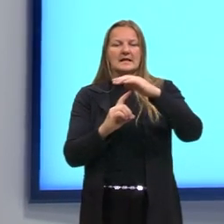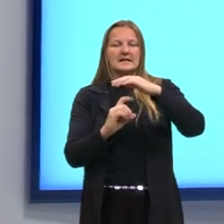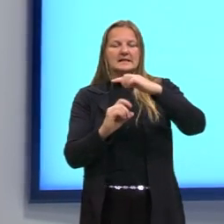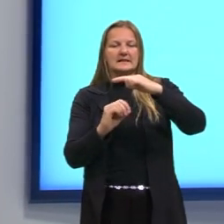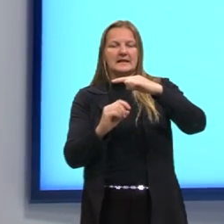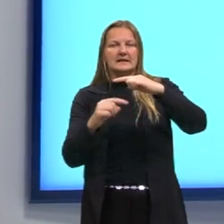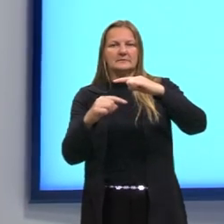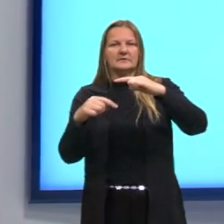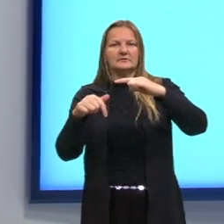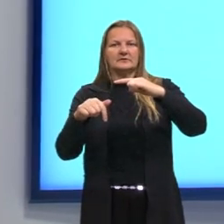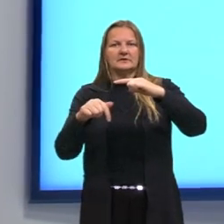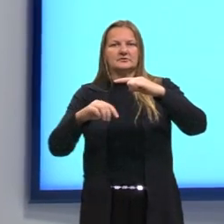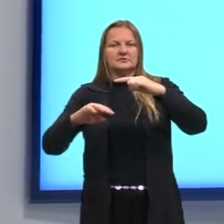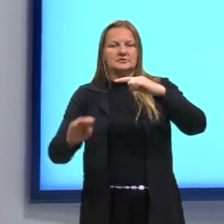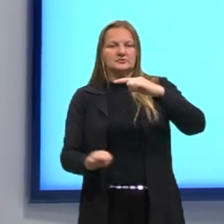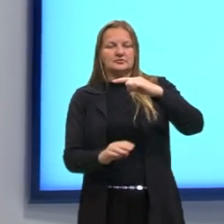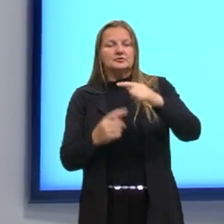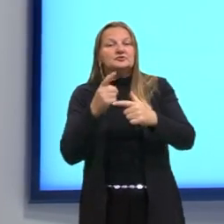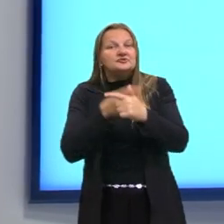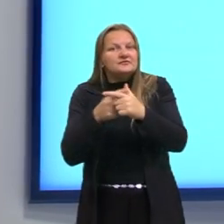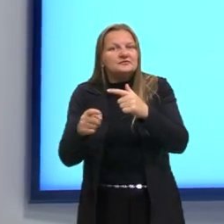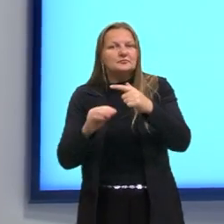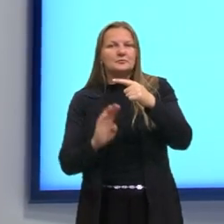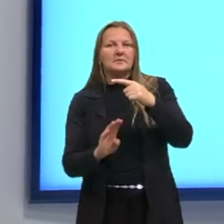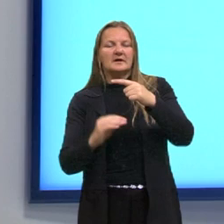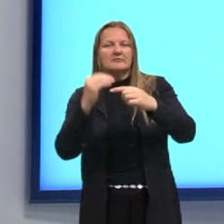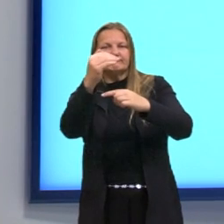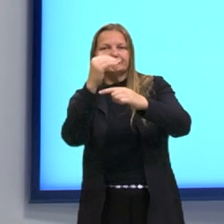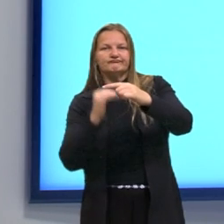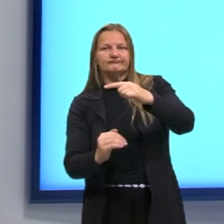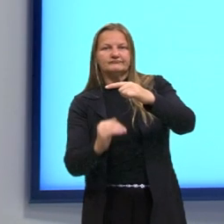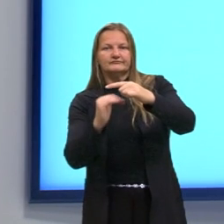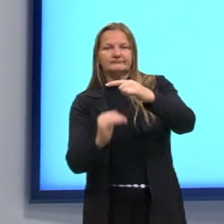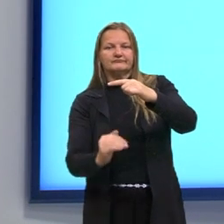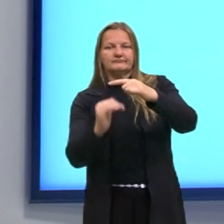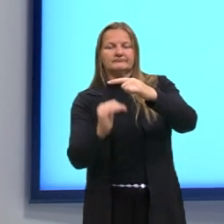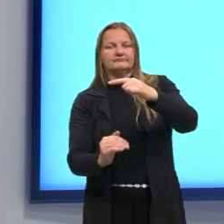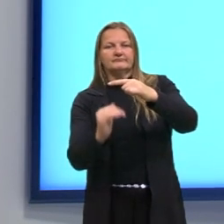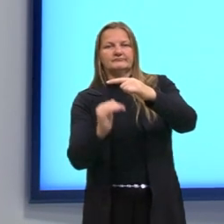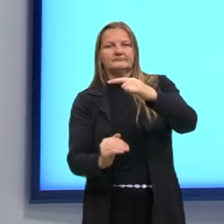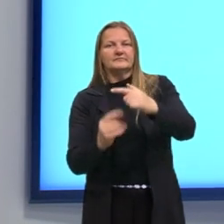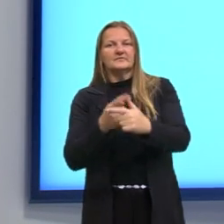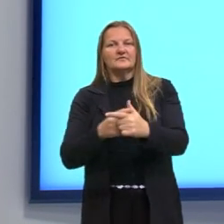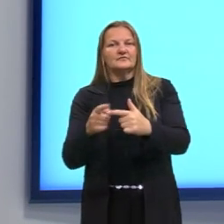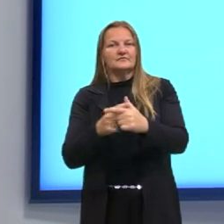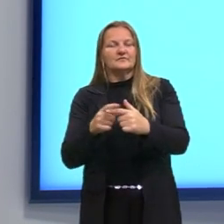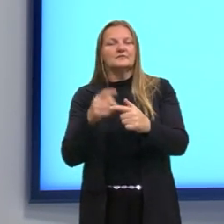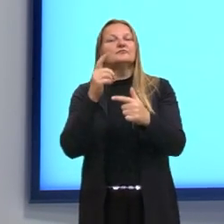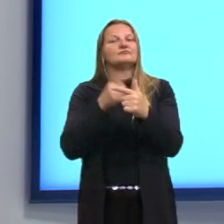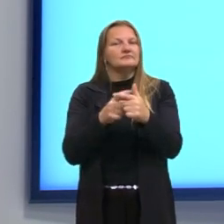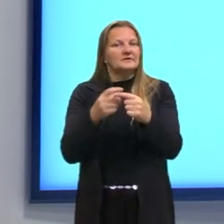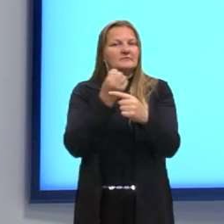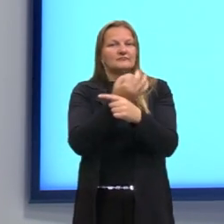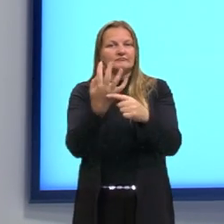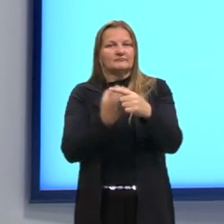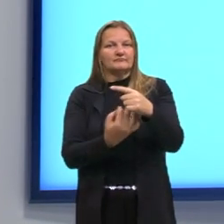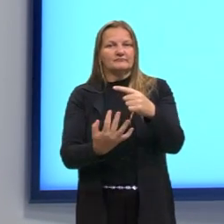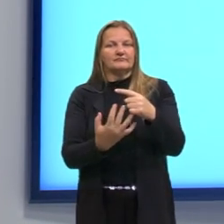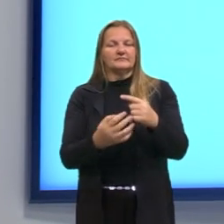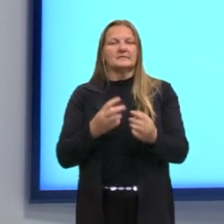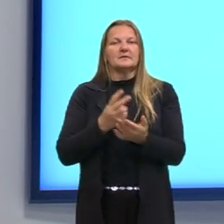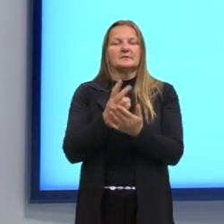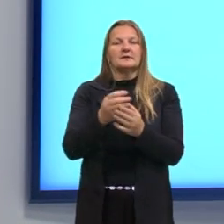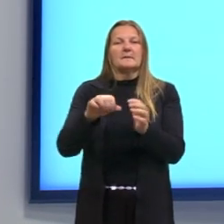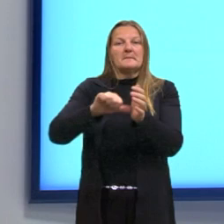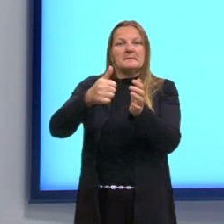menos 7 sobre B é o denominador. Então, é uma divisão envolvendo fração. Nós mantemos a